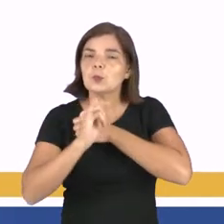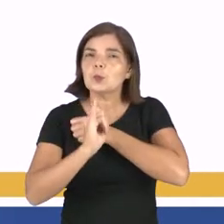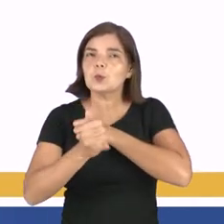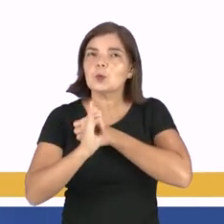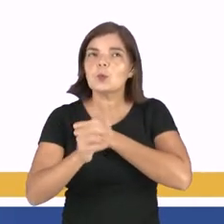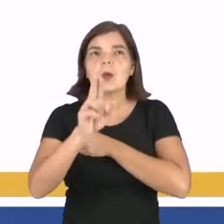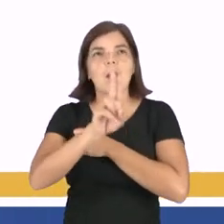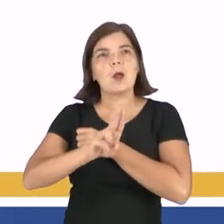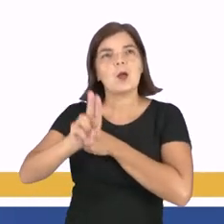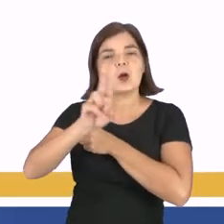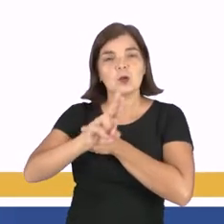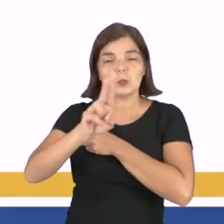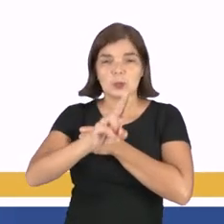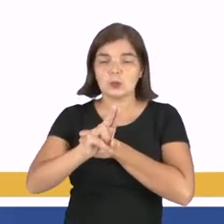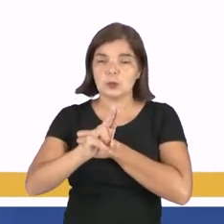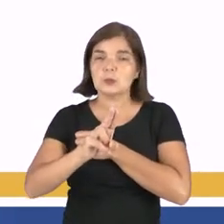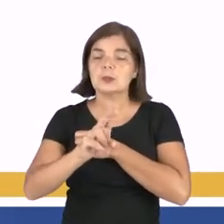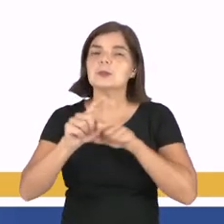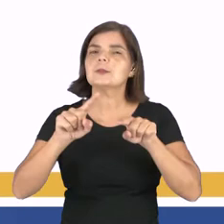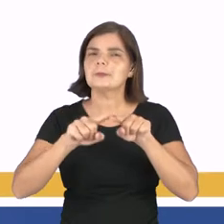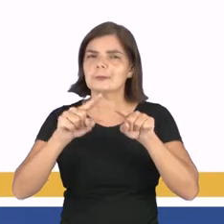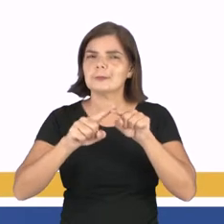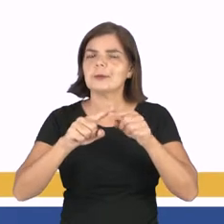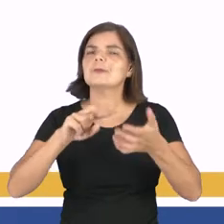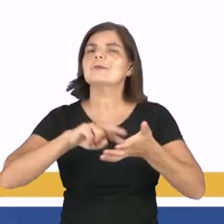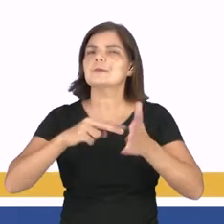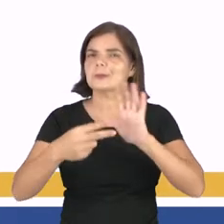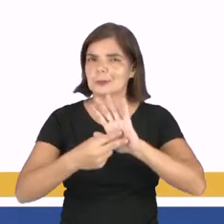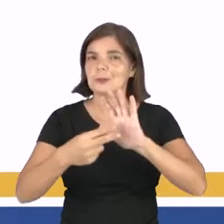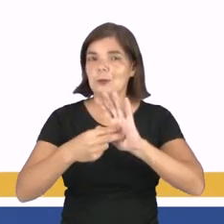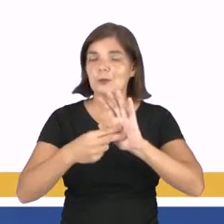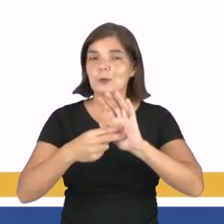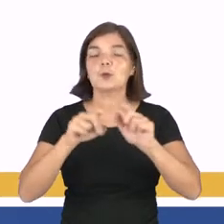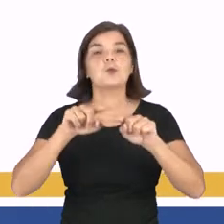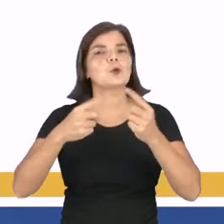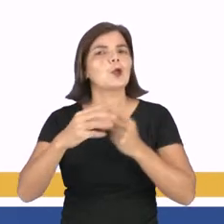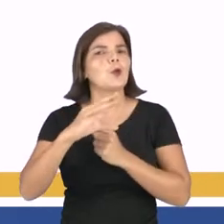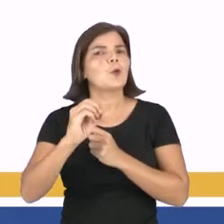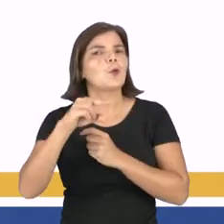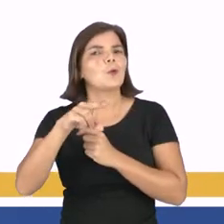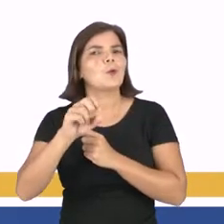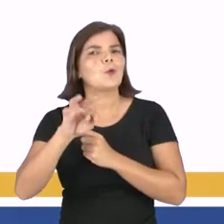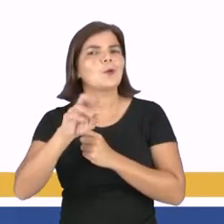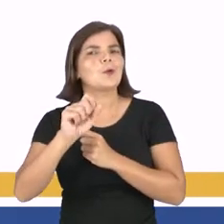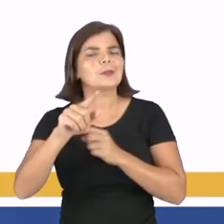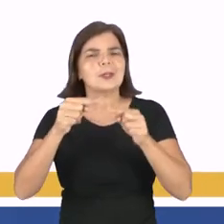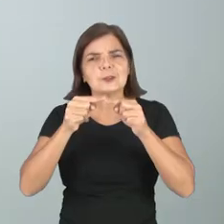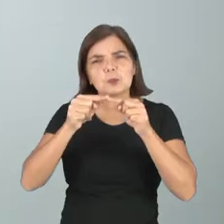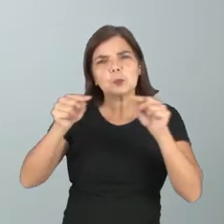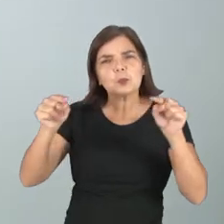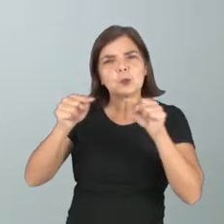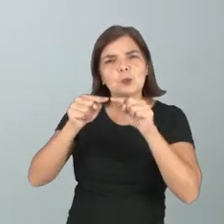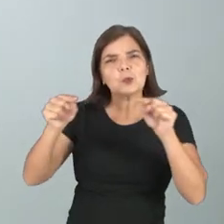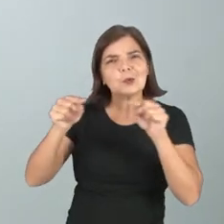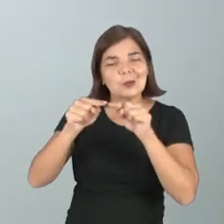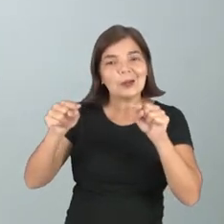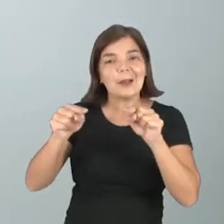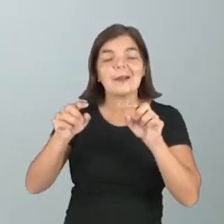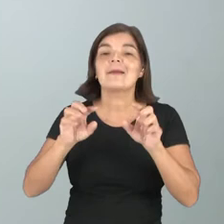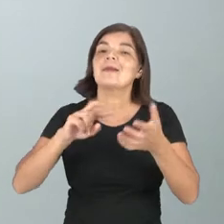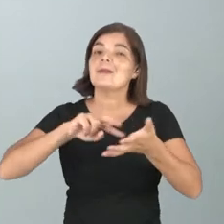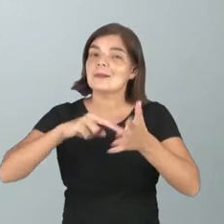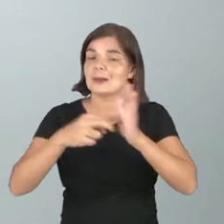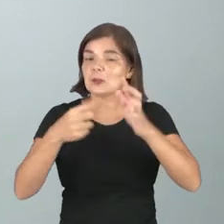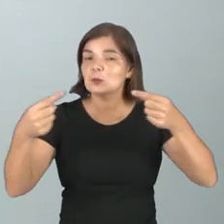microconto, ela se trata de uma linguagem figurada, uma linguagem conotativa. O traço e a